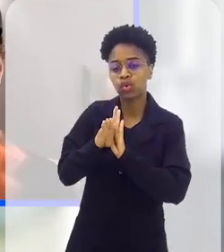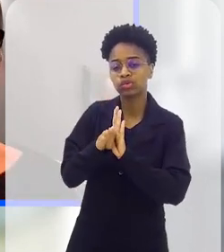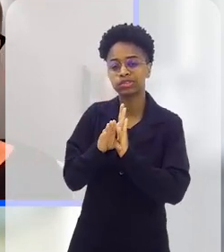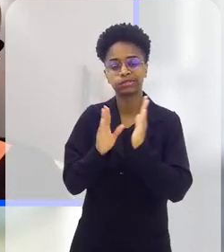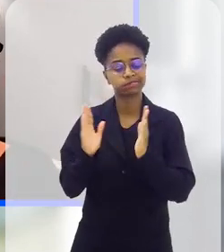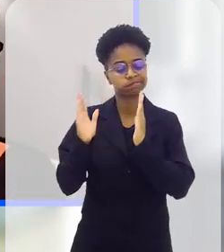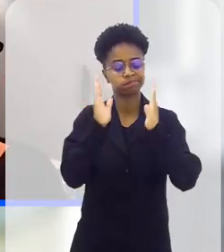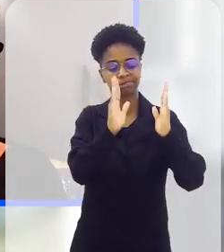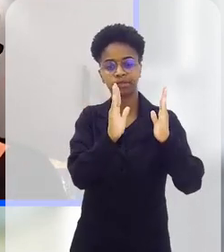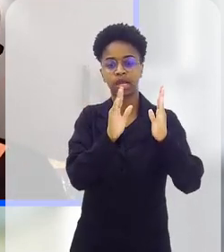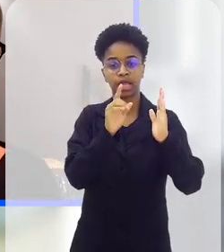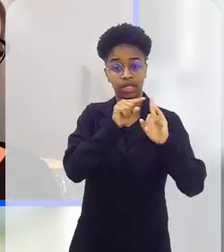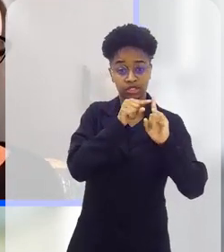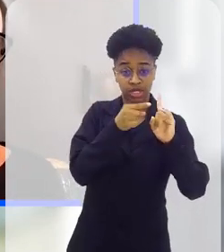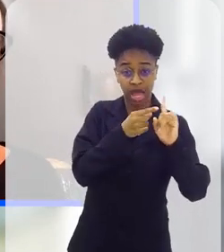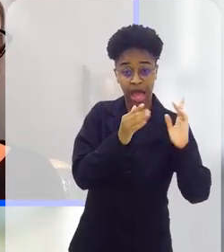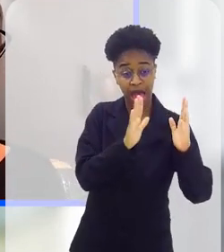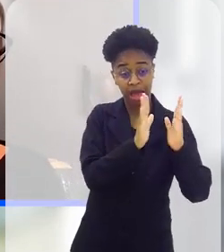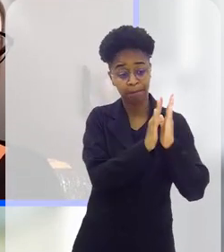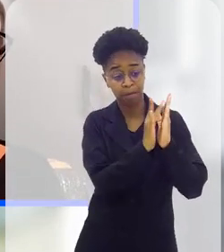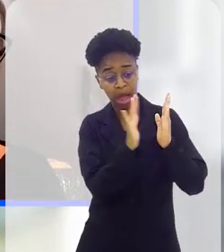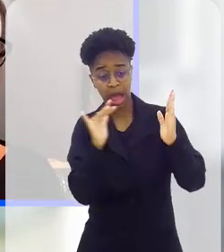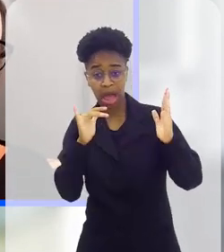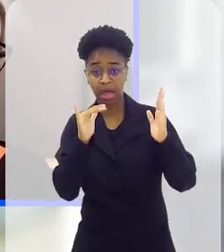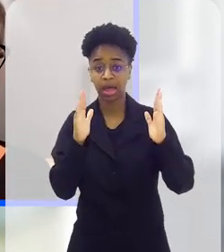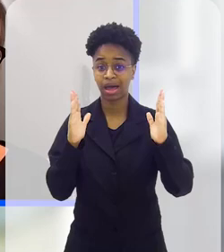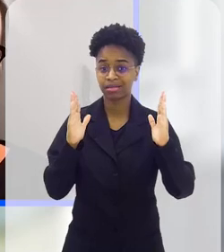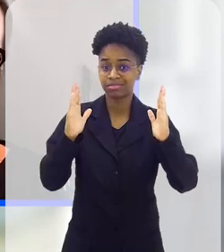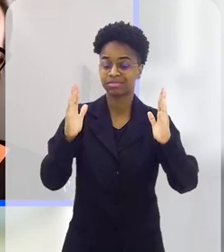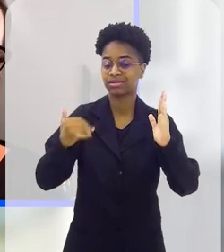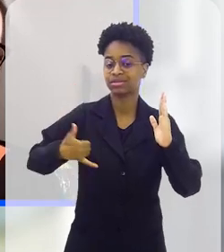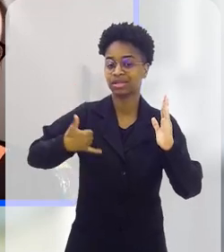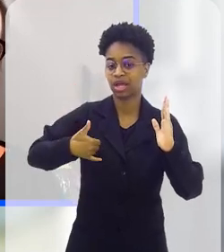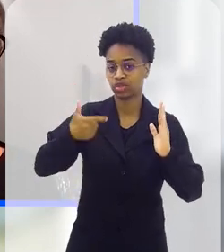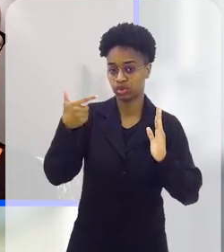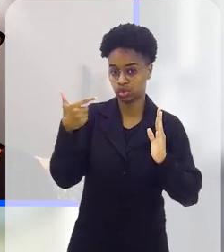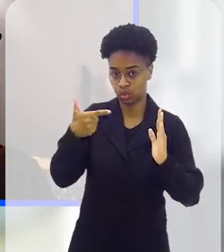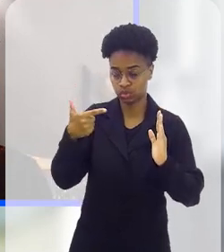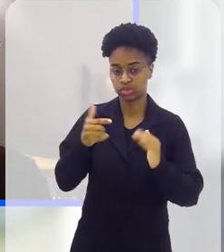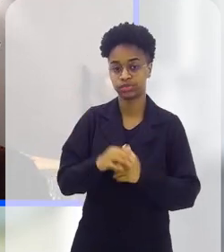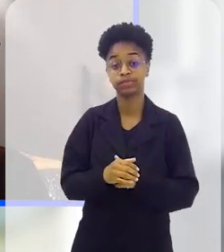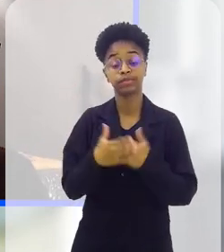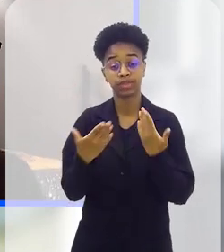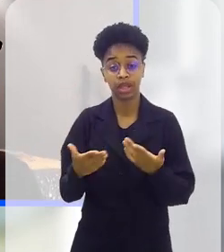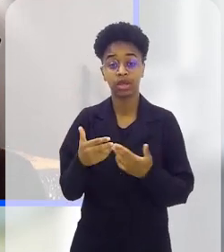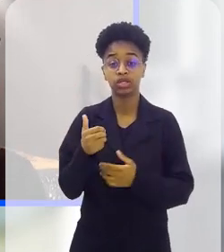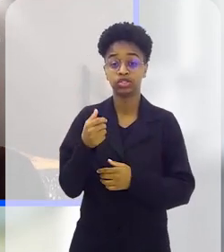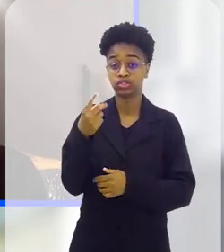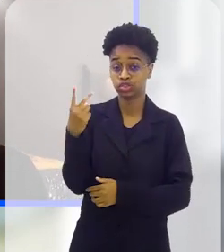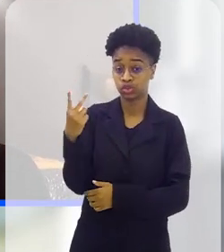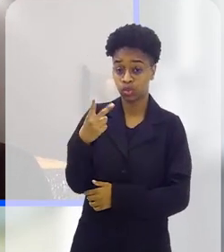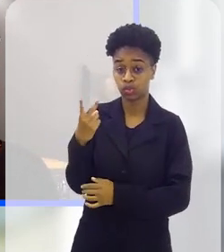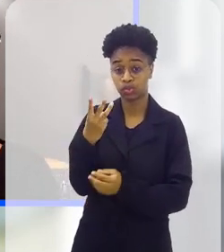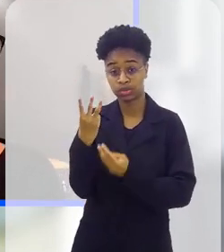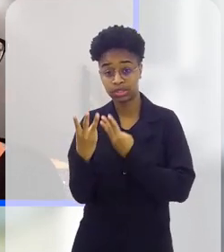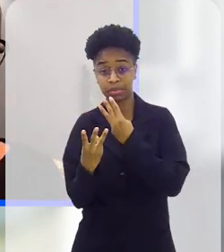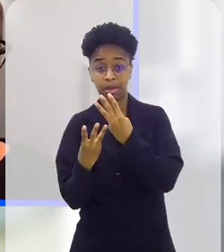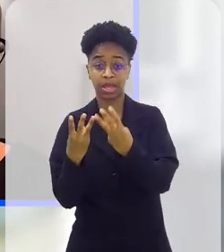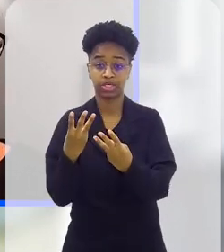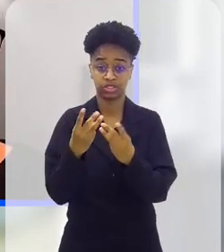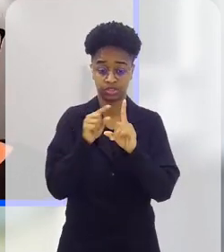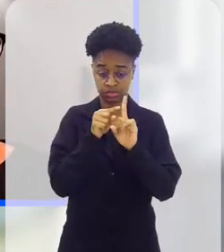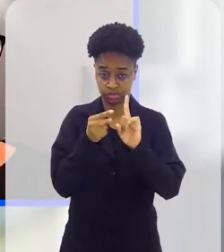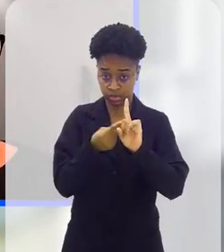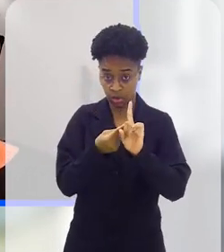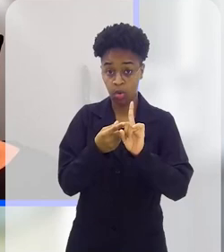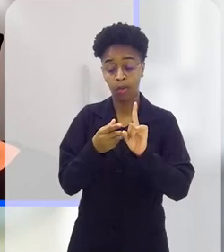concepção até dois aninhos. Então, desde a vida intrauterina, no segundo trimestre, o bebê está ouvindo,